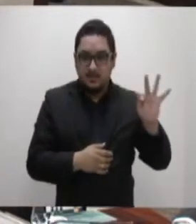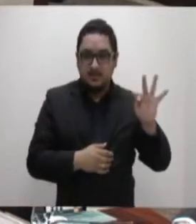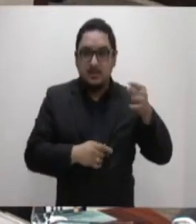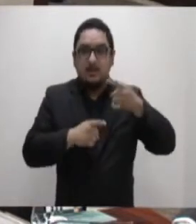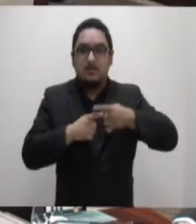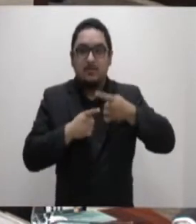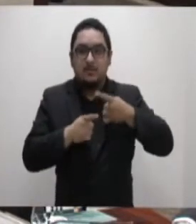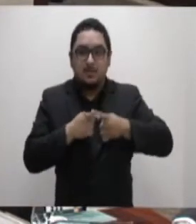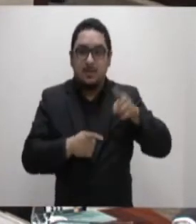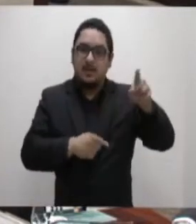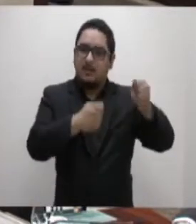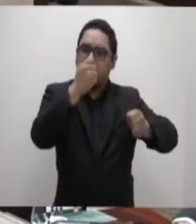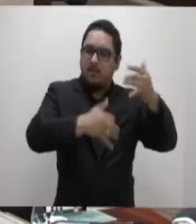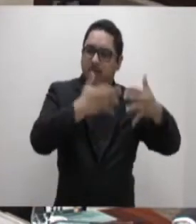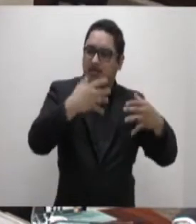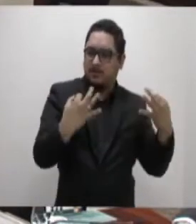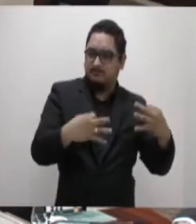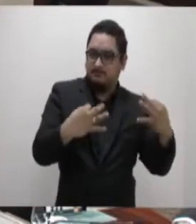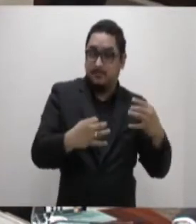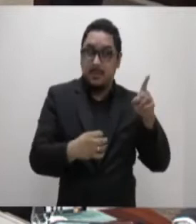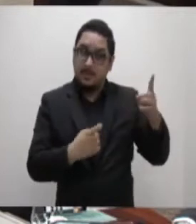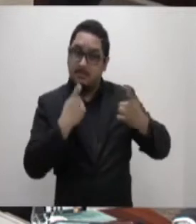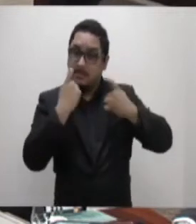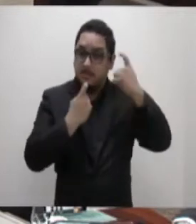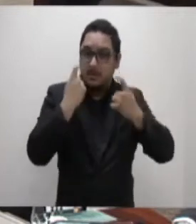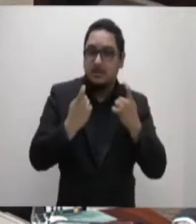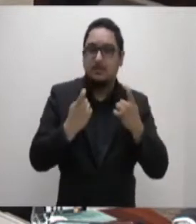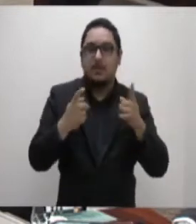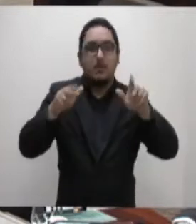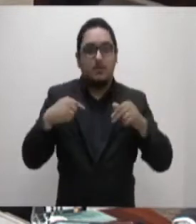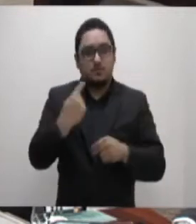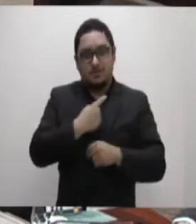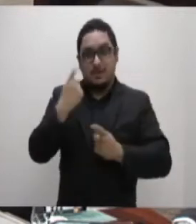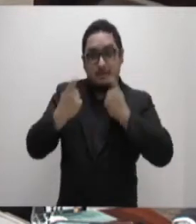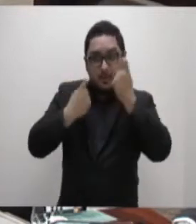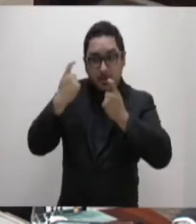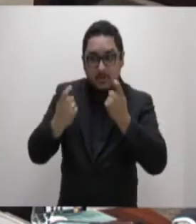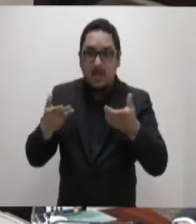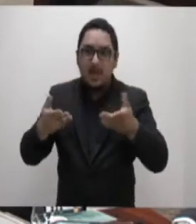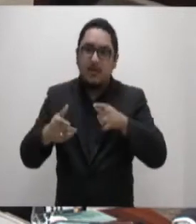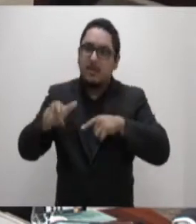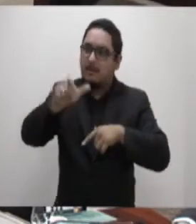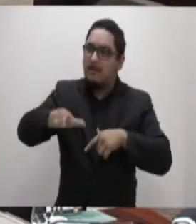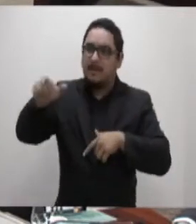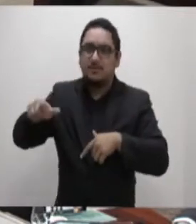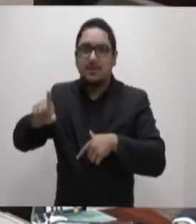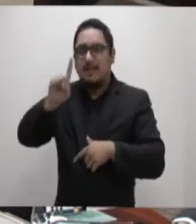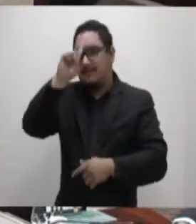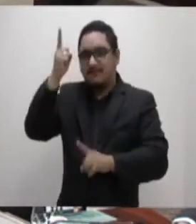explanação, vereador, e a preocupação que nós temos com essas pessoas que agora estão inventando,